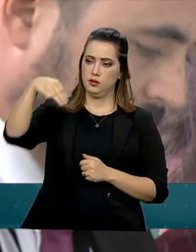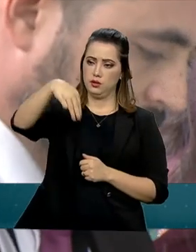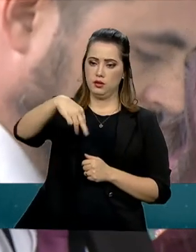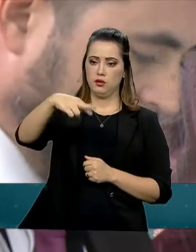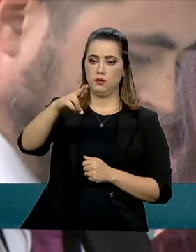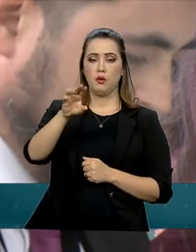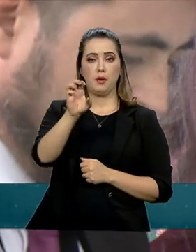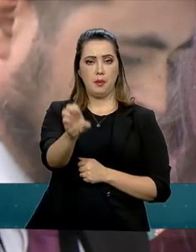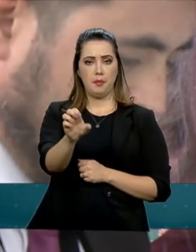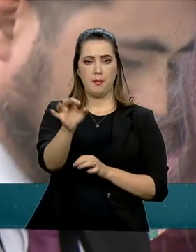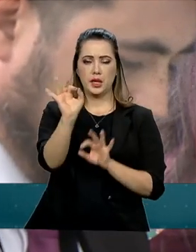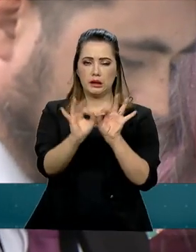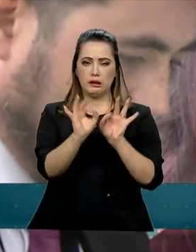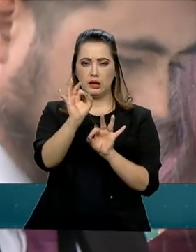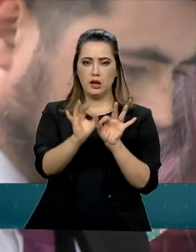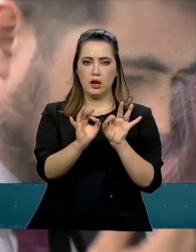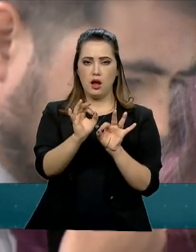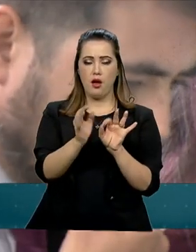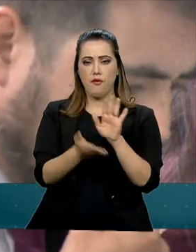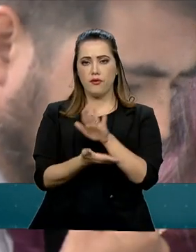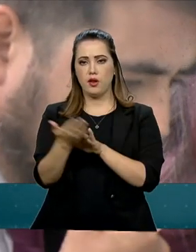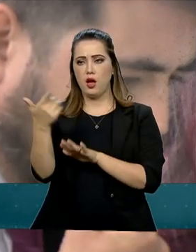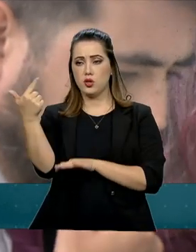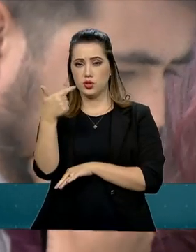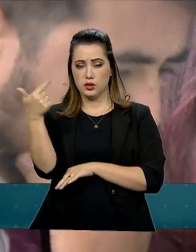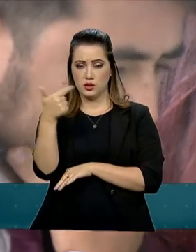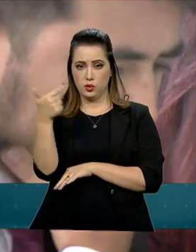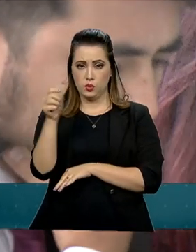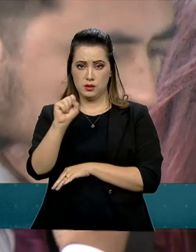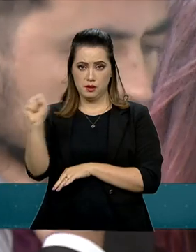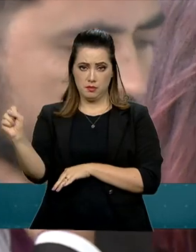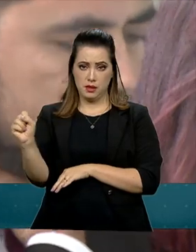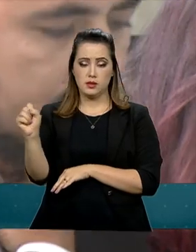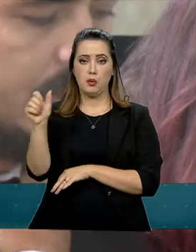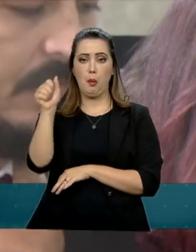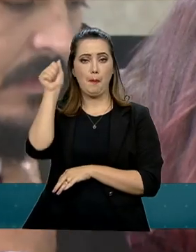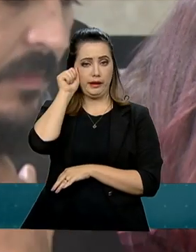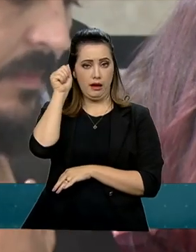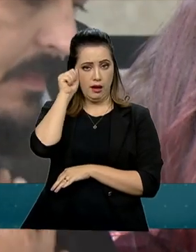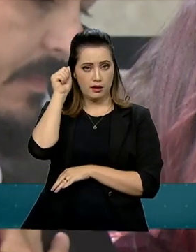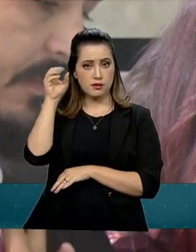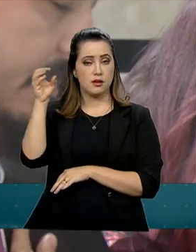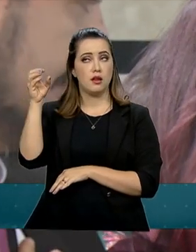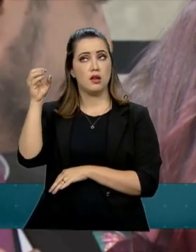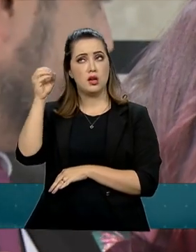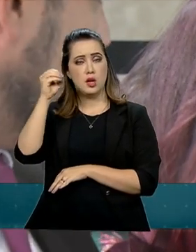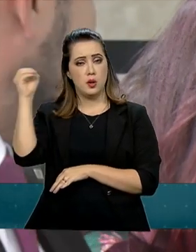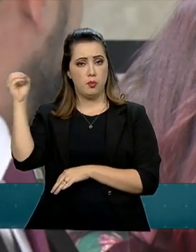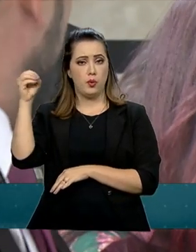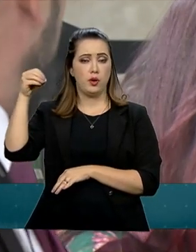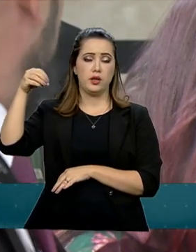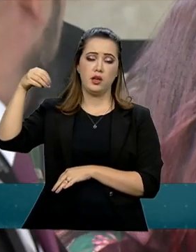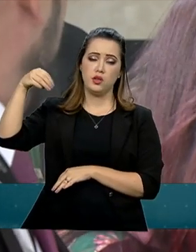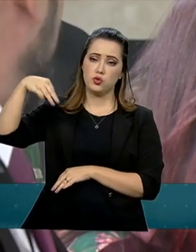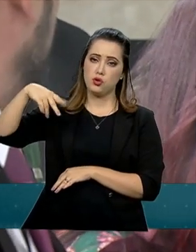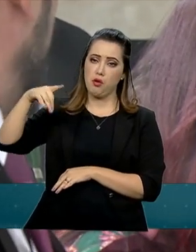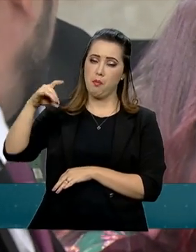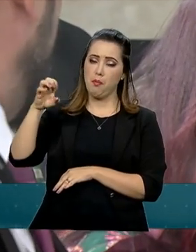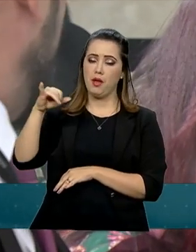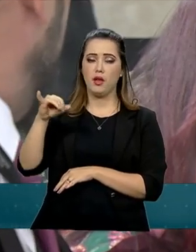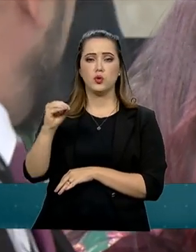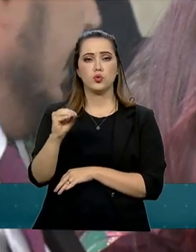da viagem no segundo semestre, em outubro, para a Ásia e para Oriente Médio. Já há uma definição de quais países? Isso poderia